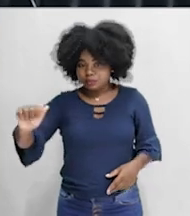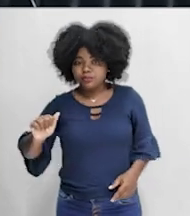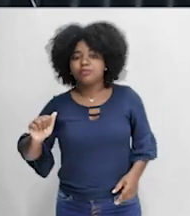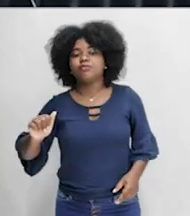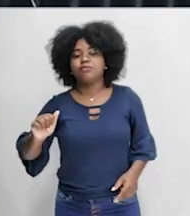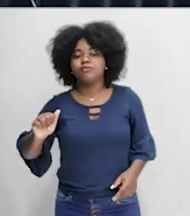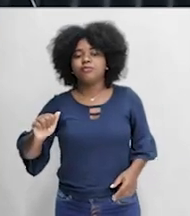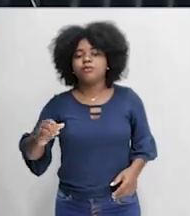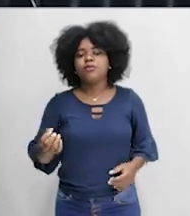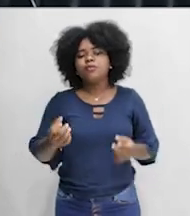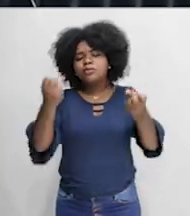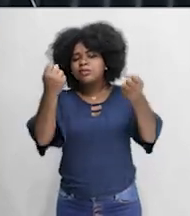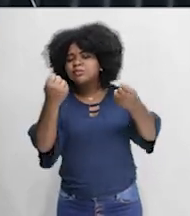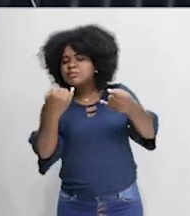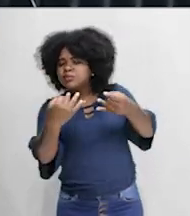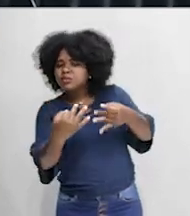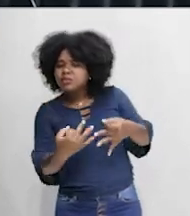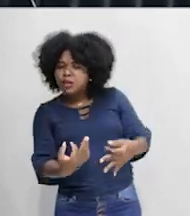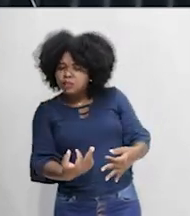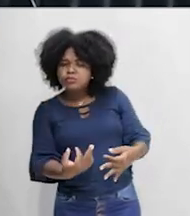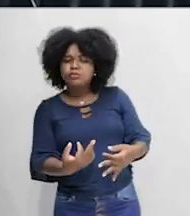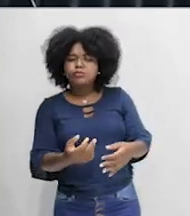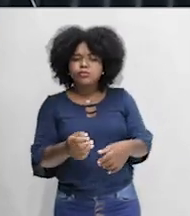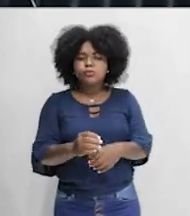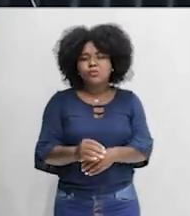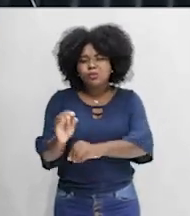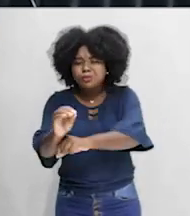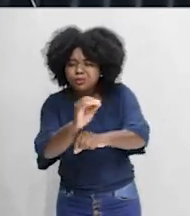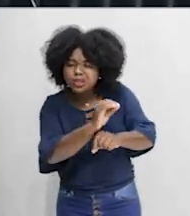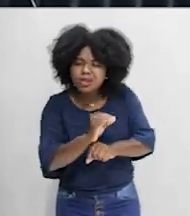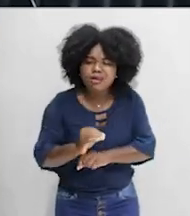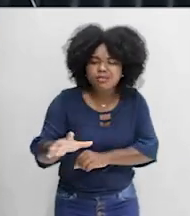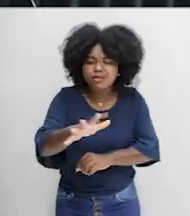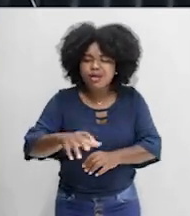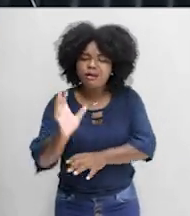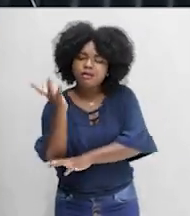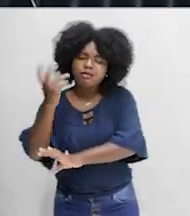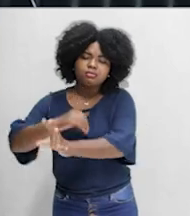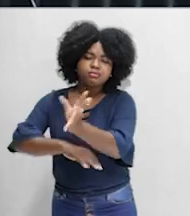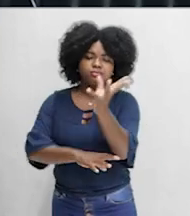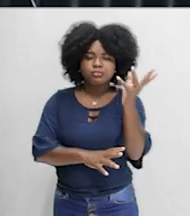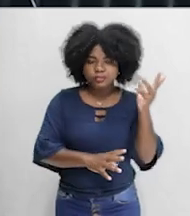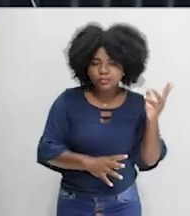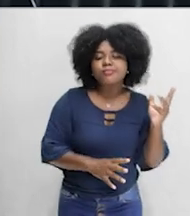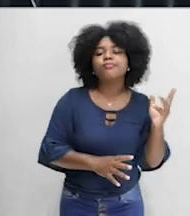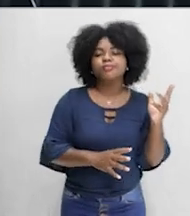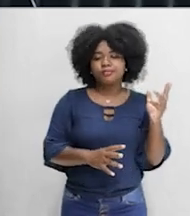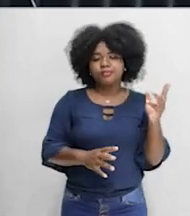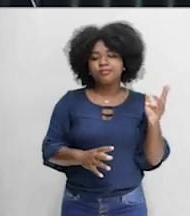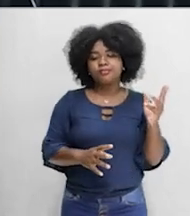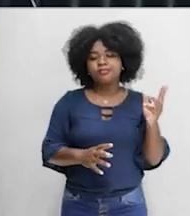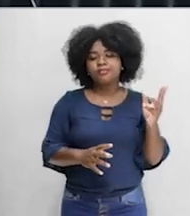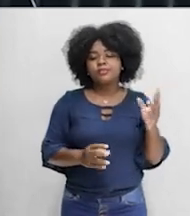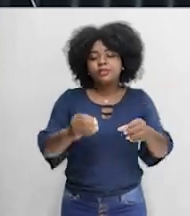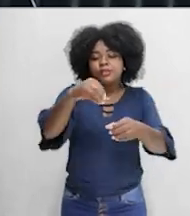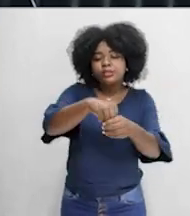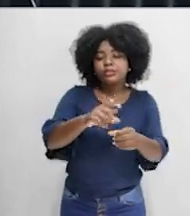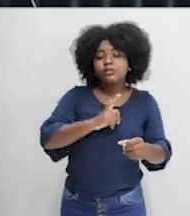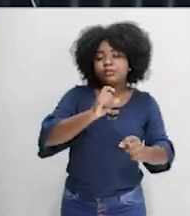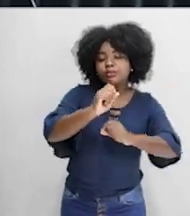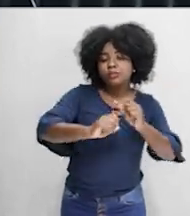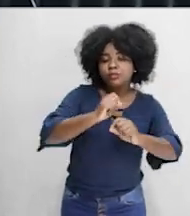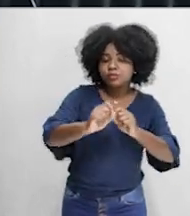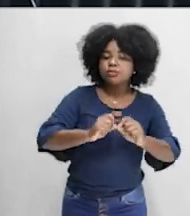sobre proteção ambiental, o CISNAMA seria o órgão central, seria aí o Brasil, tá certo? E dentro do CISNAMA vão estar